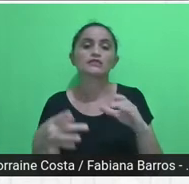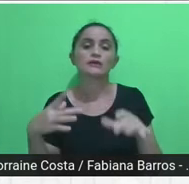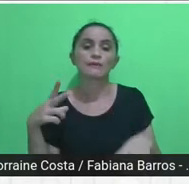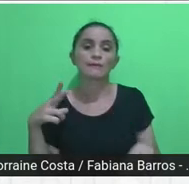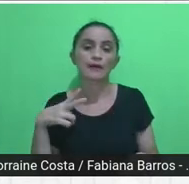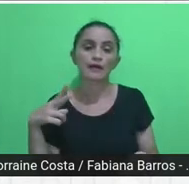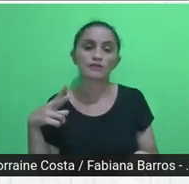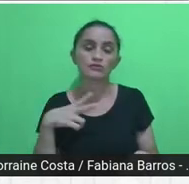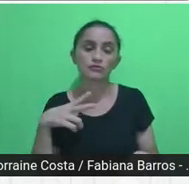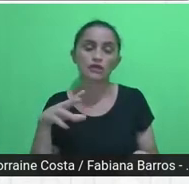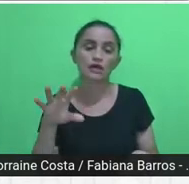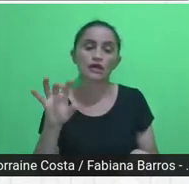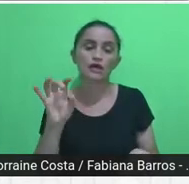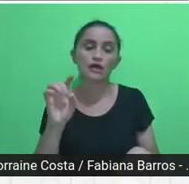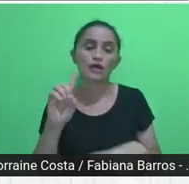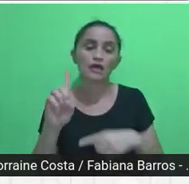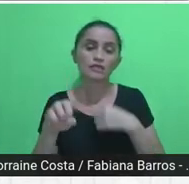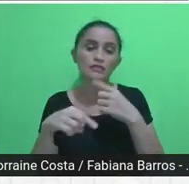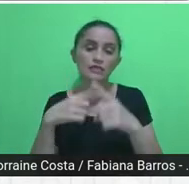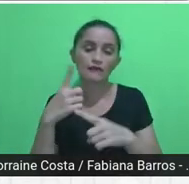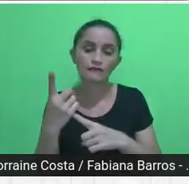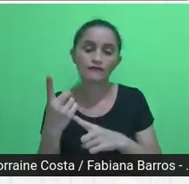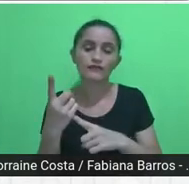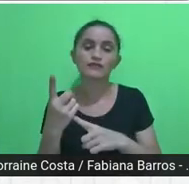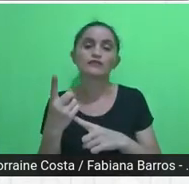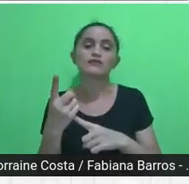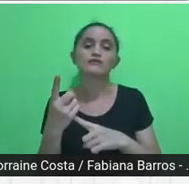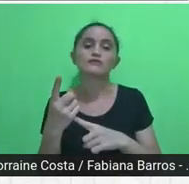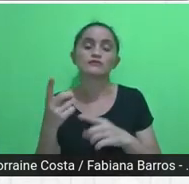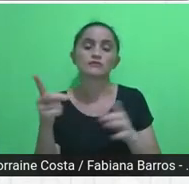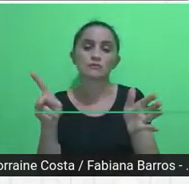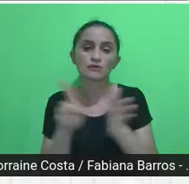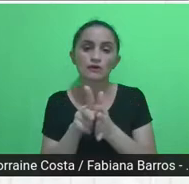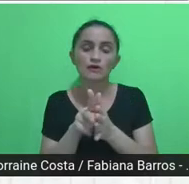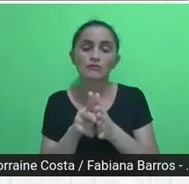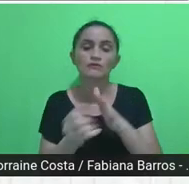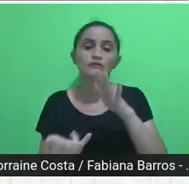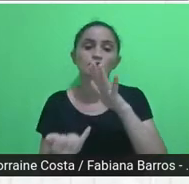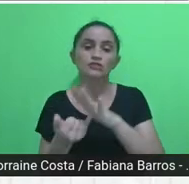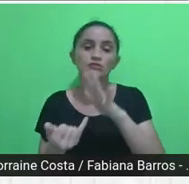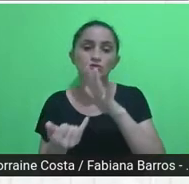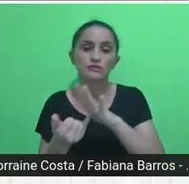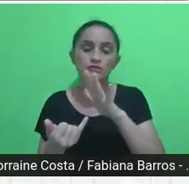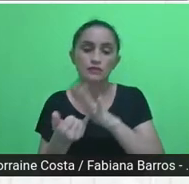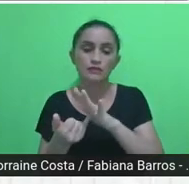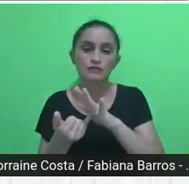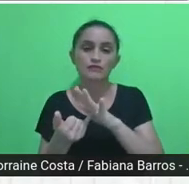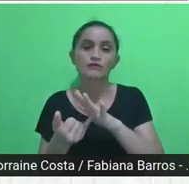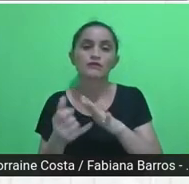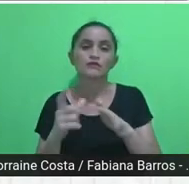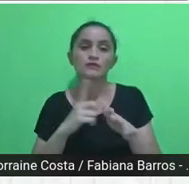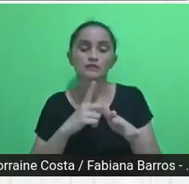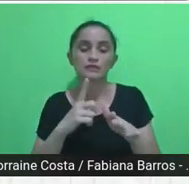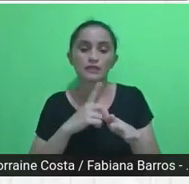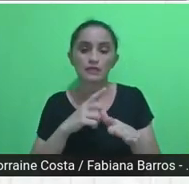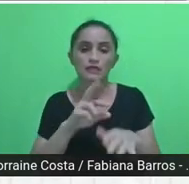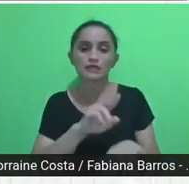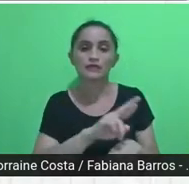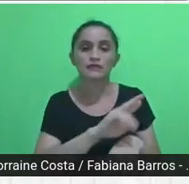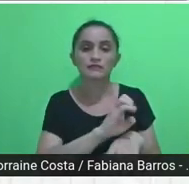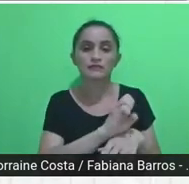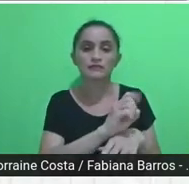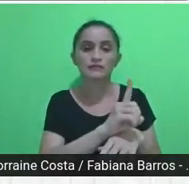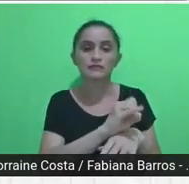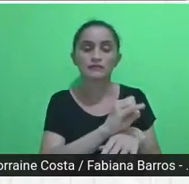e desafios para a institucionalização, que advém da residência em medicina, da residência em área de